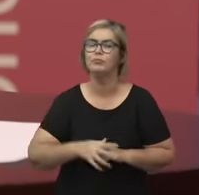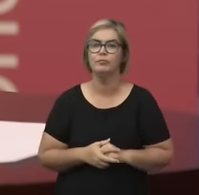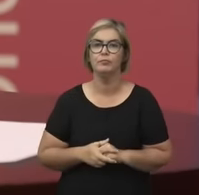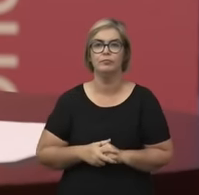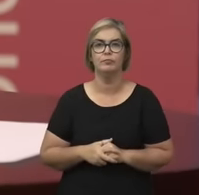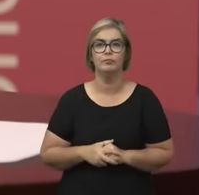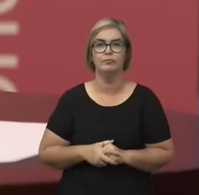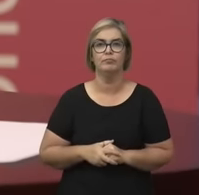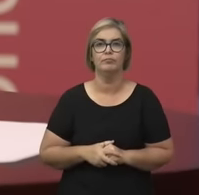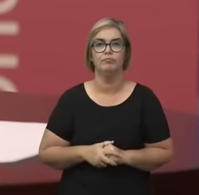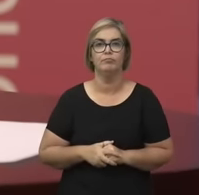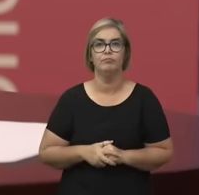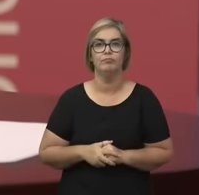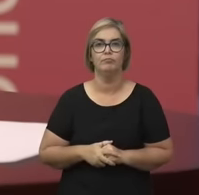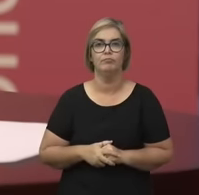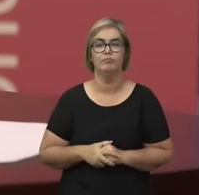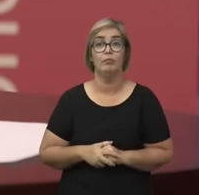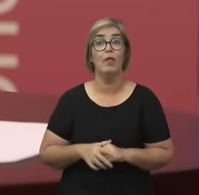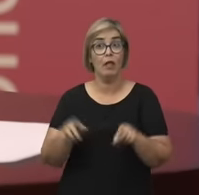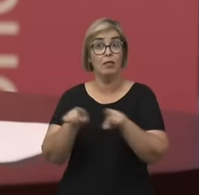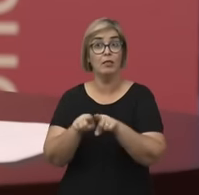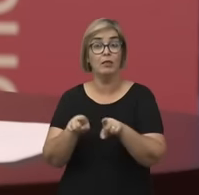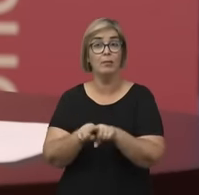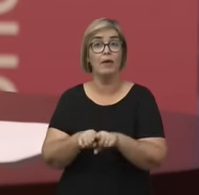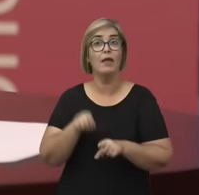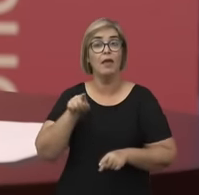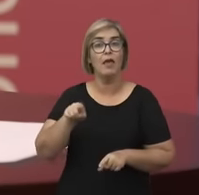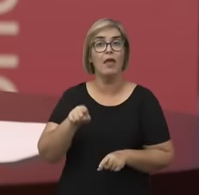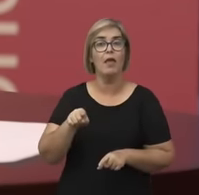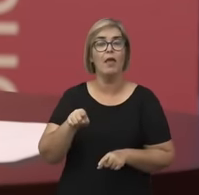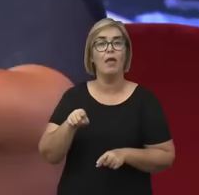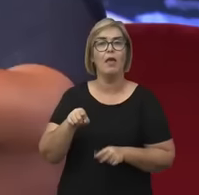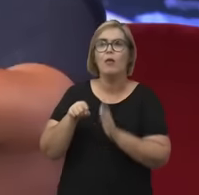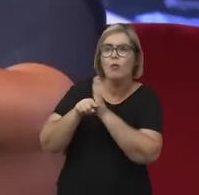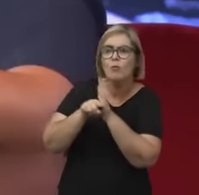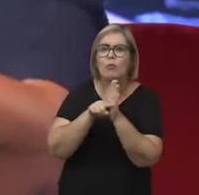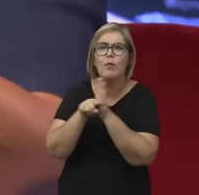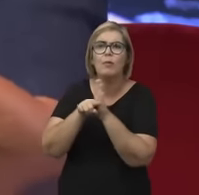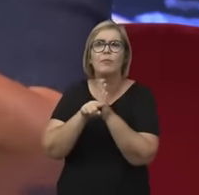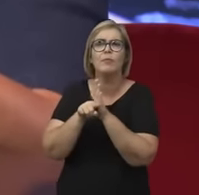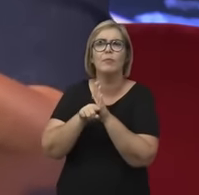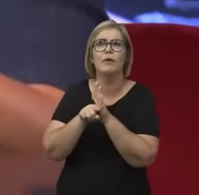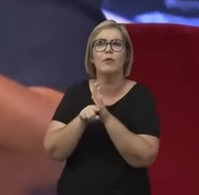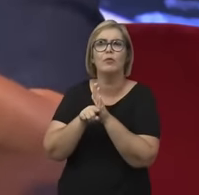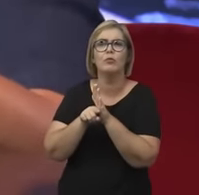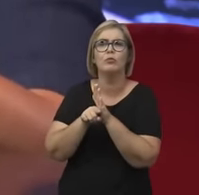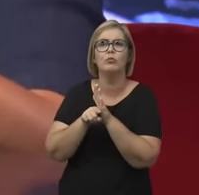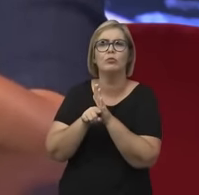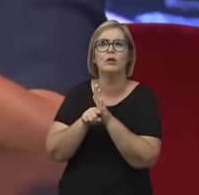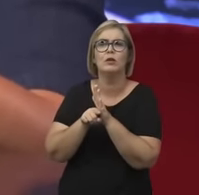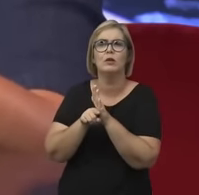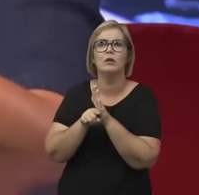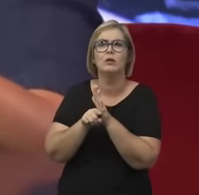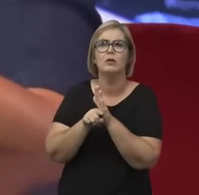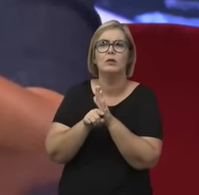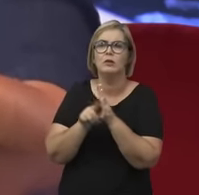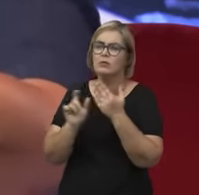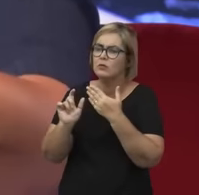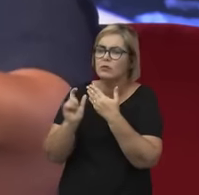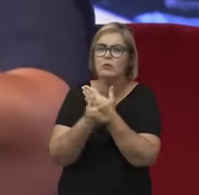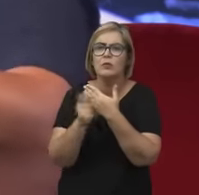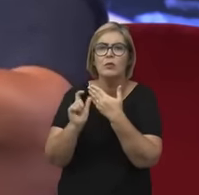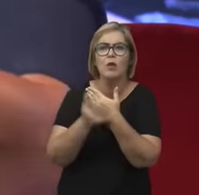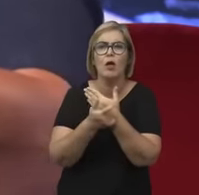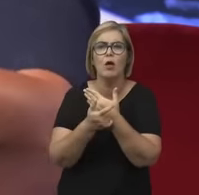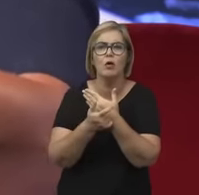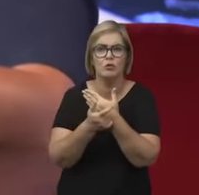É uma questão epistemológica também, porque é assim, o que esse corpo pode conhecer? Uma